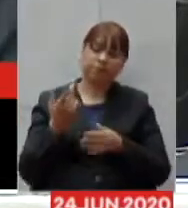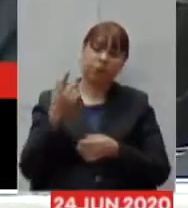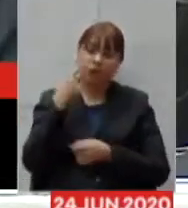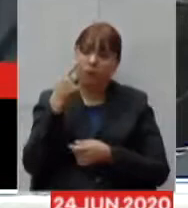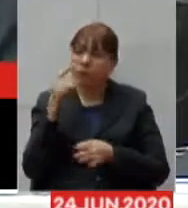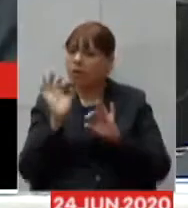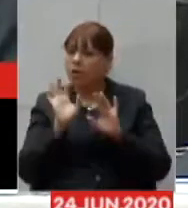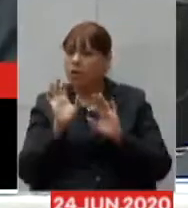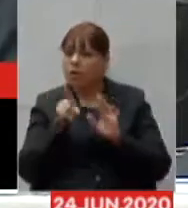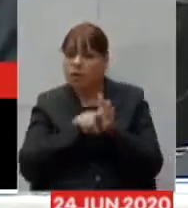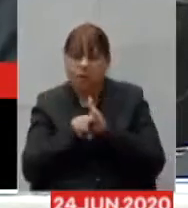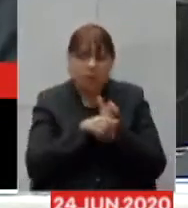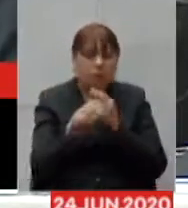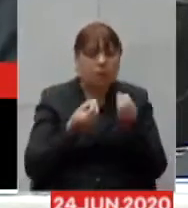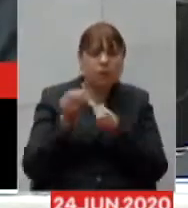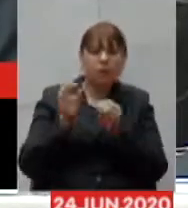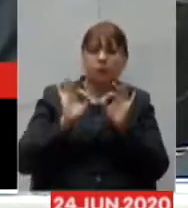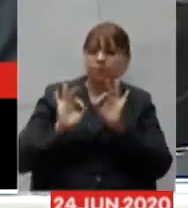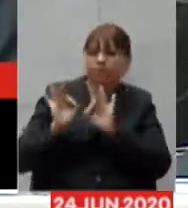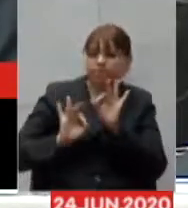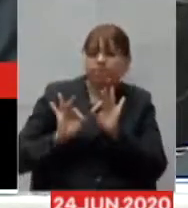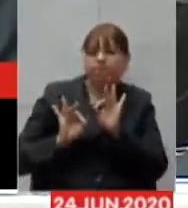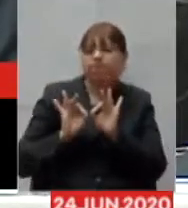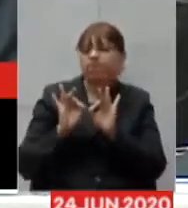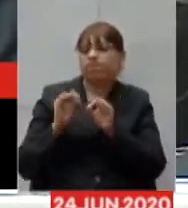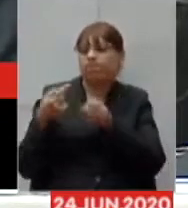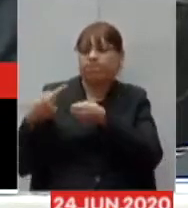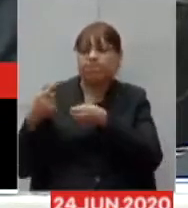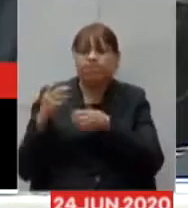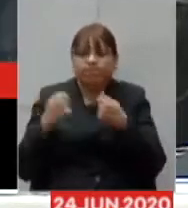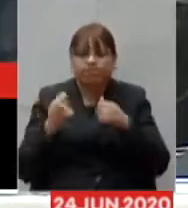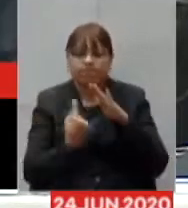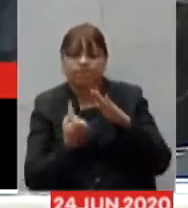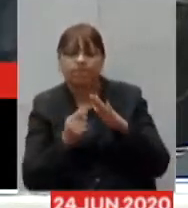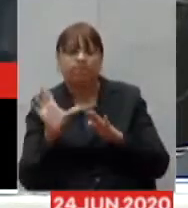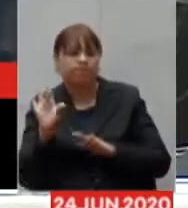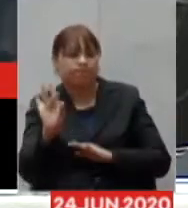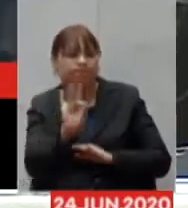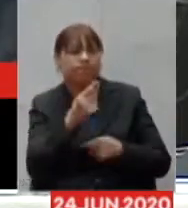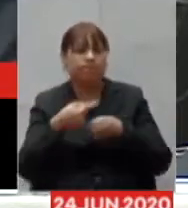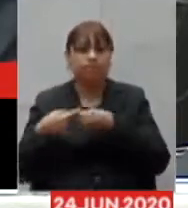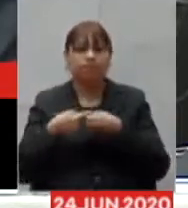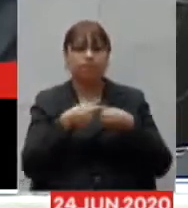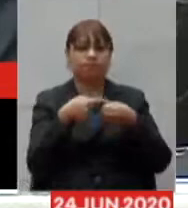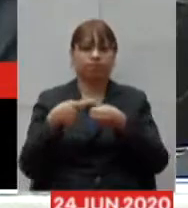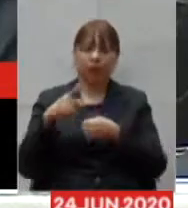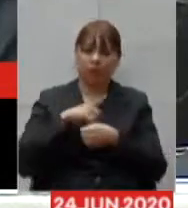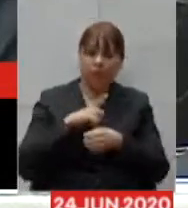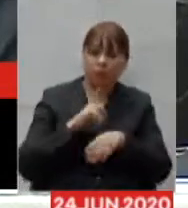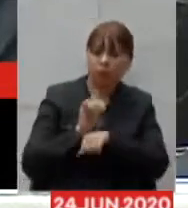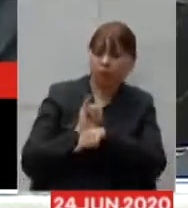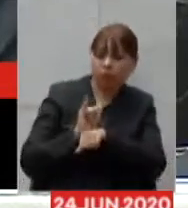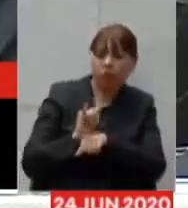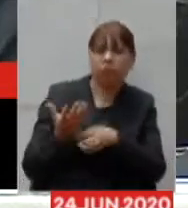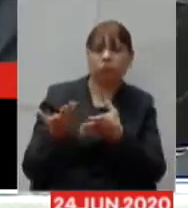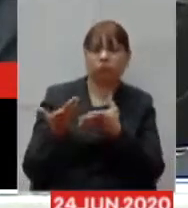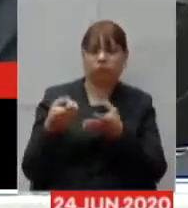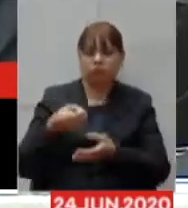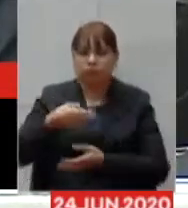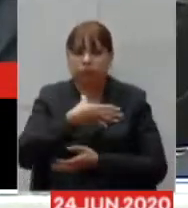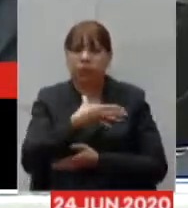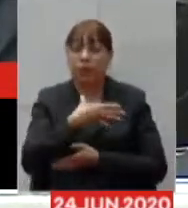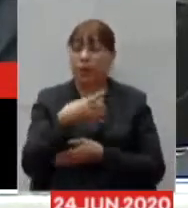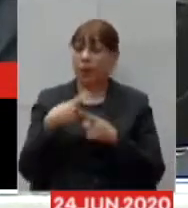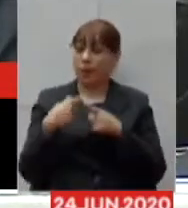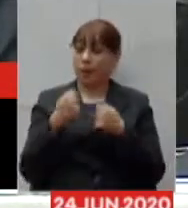região esse programa ele trouxe alguns critérios que foram inovadores e a gente tem que lembrar que essa epidemia